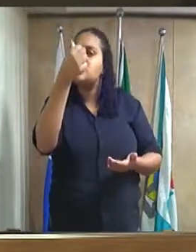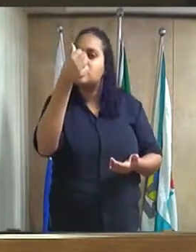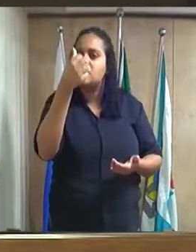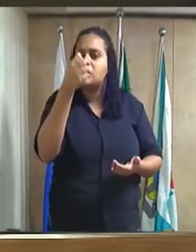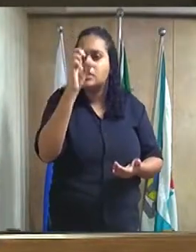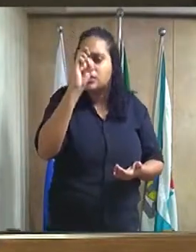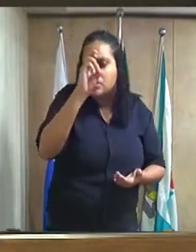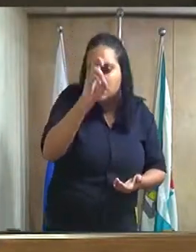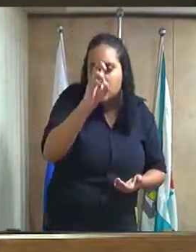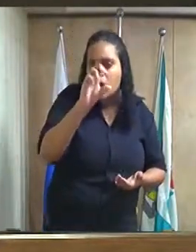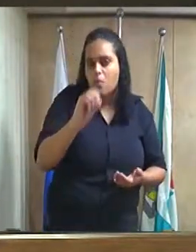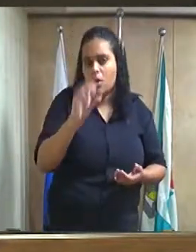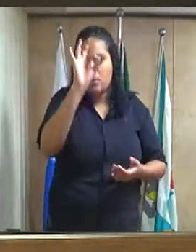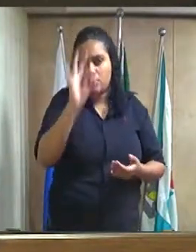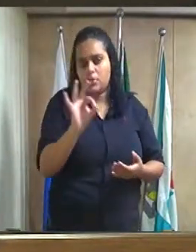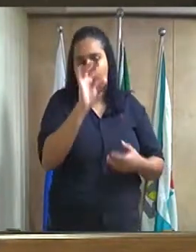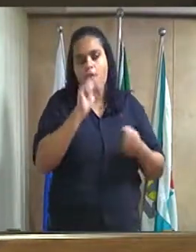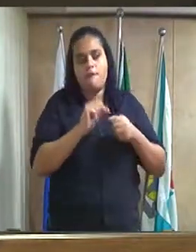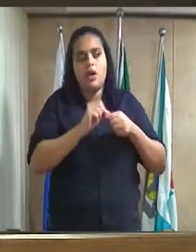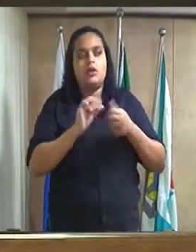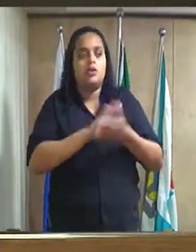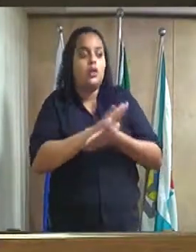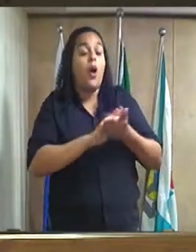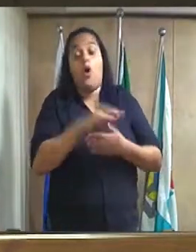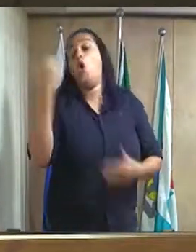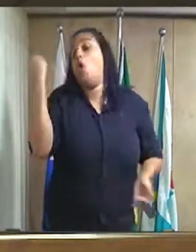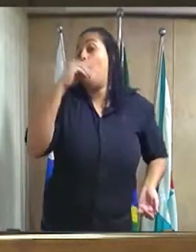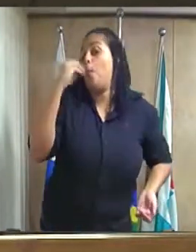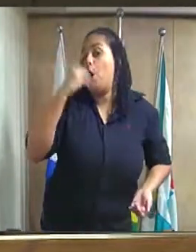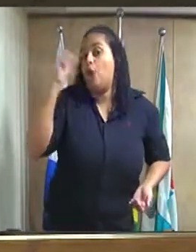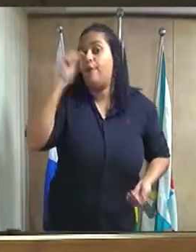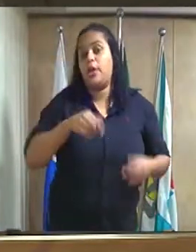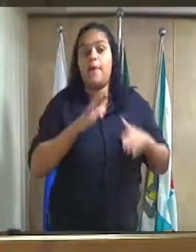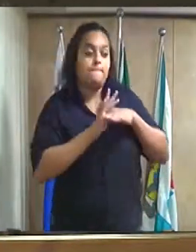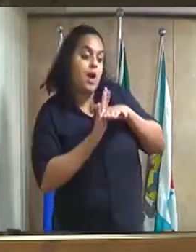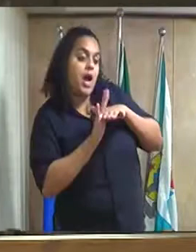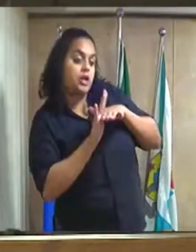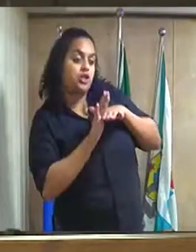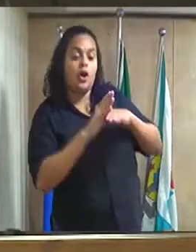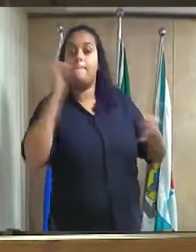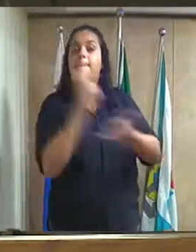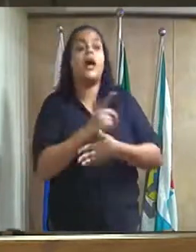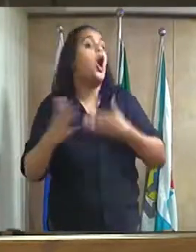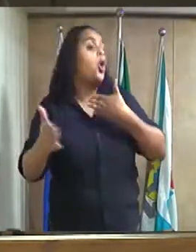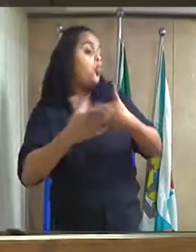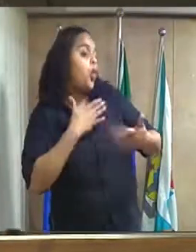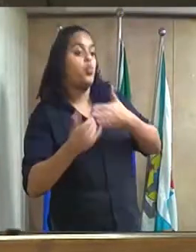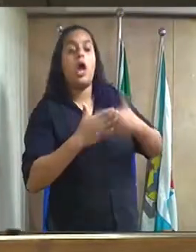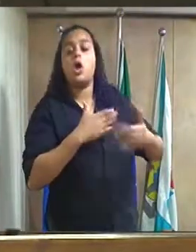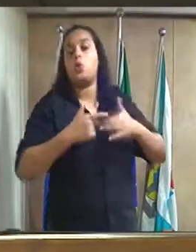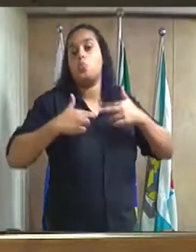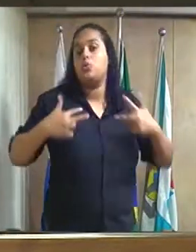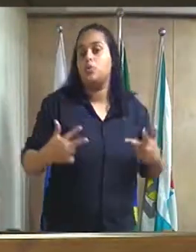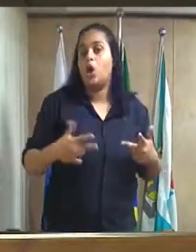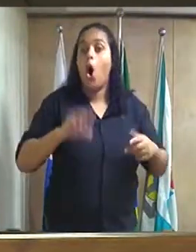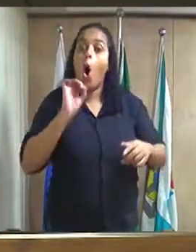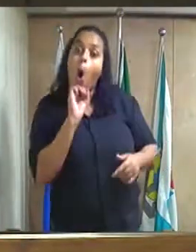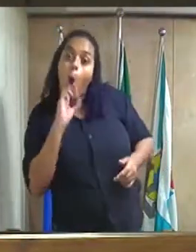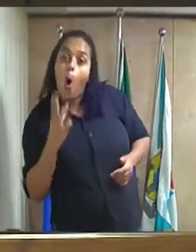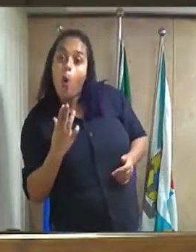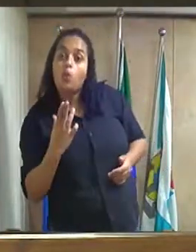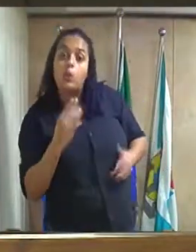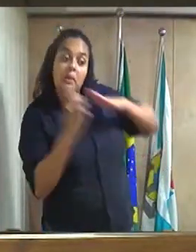nada então é o seguinte é mole para caramba vir para Caxias pagar o que quer quando quer ou não paga nada